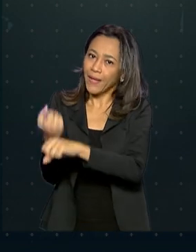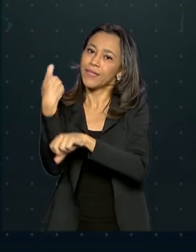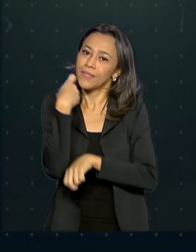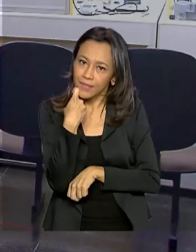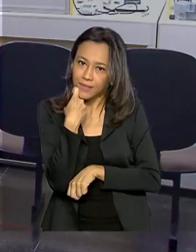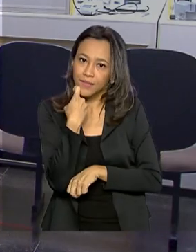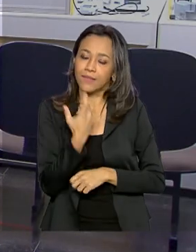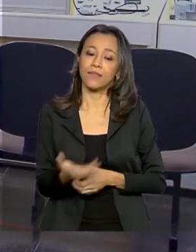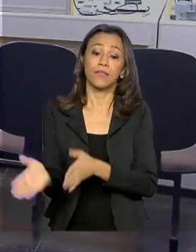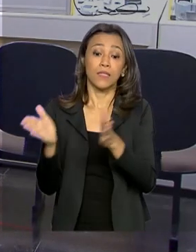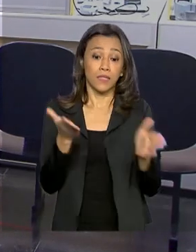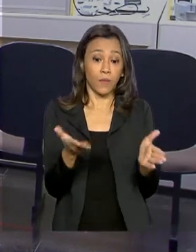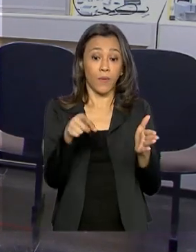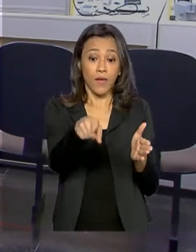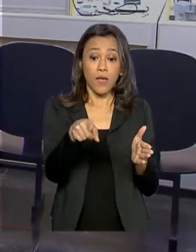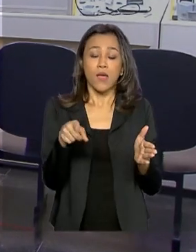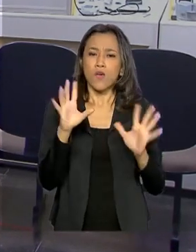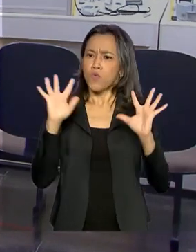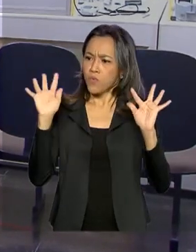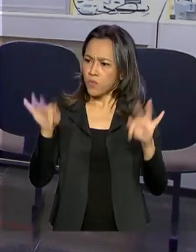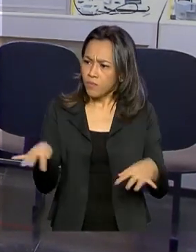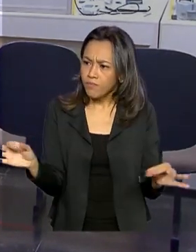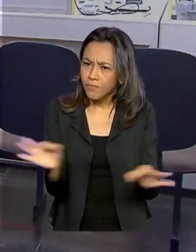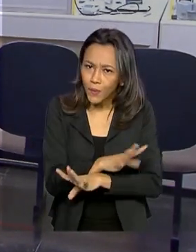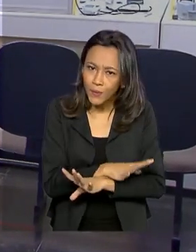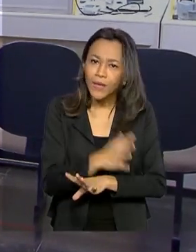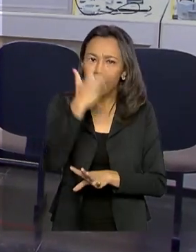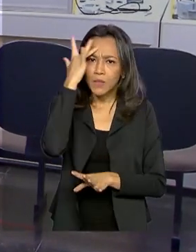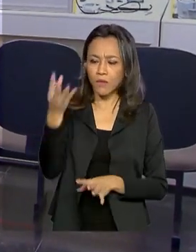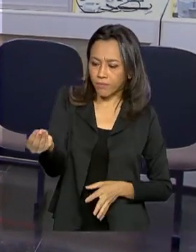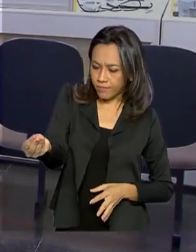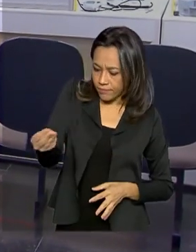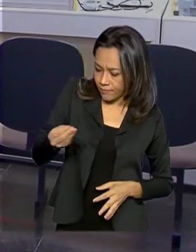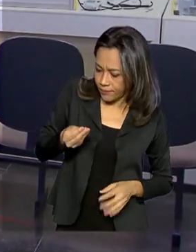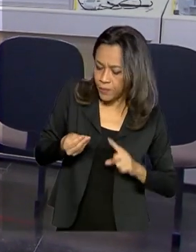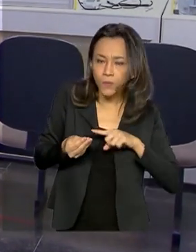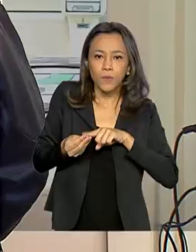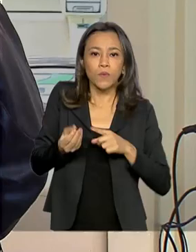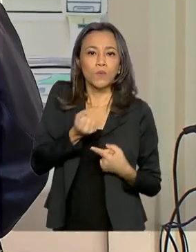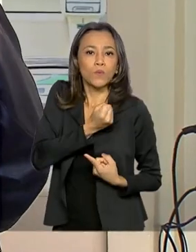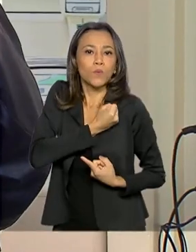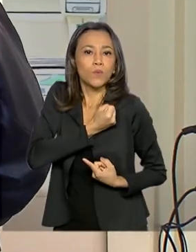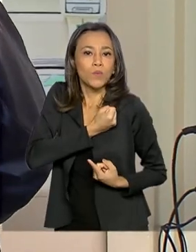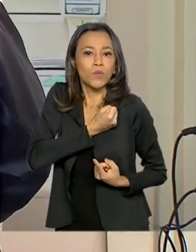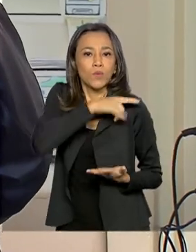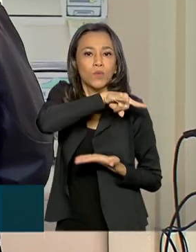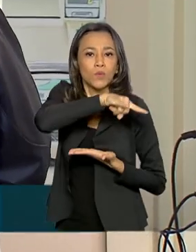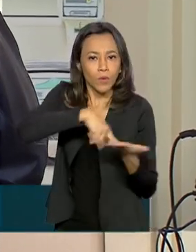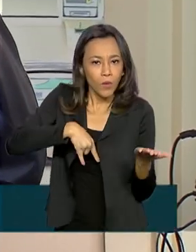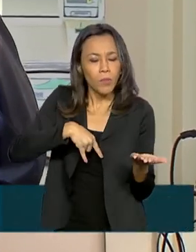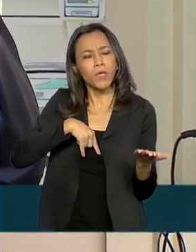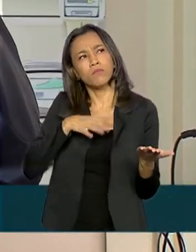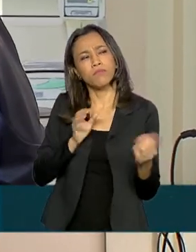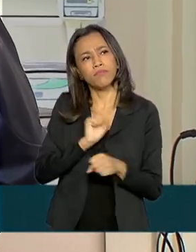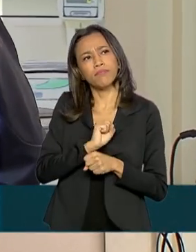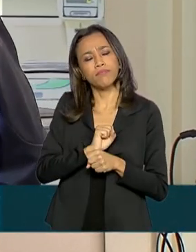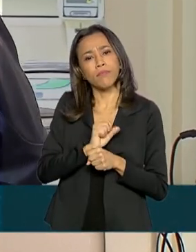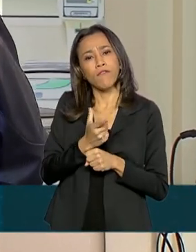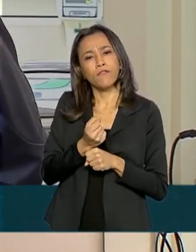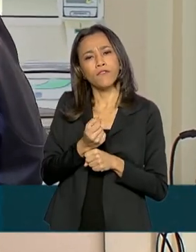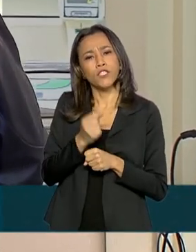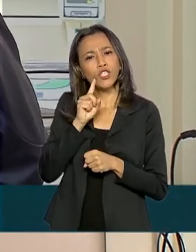sextas. Ao fim do atendimento, o cidadão receberá o número de protocolo. Após até 20 dias